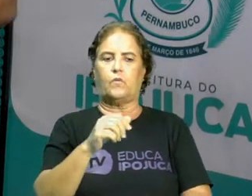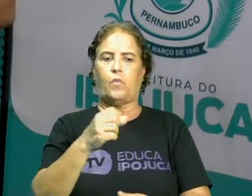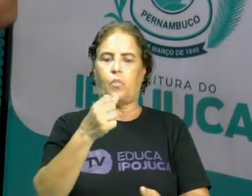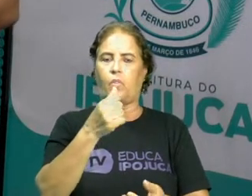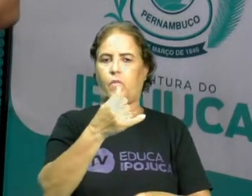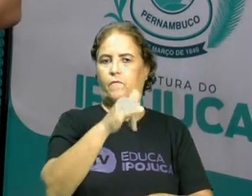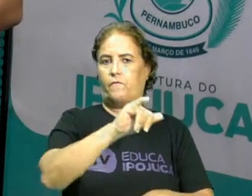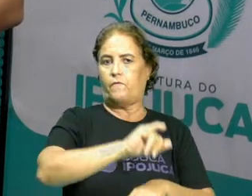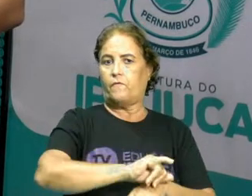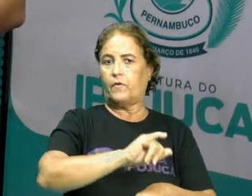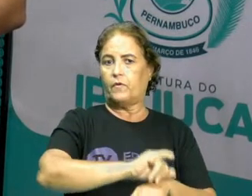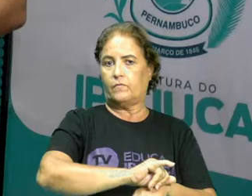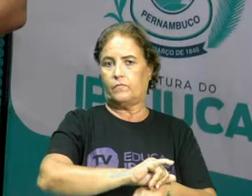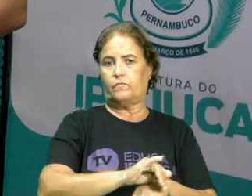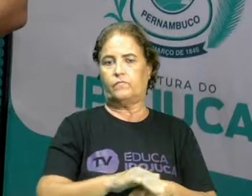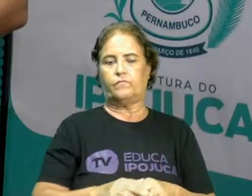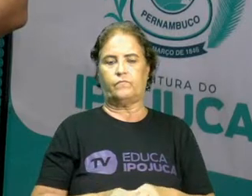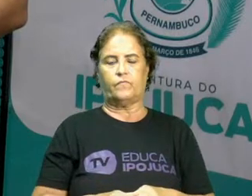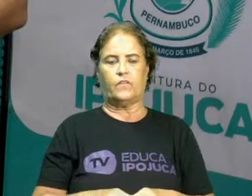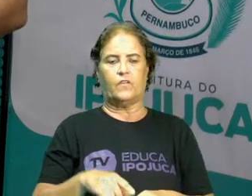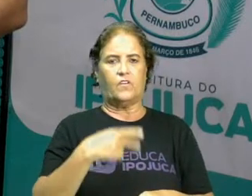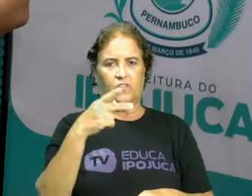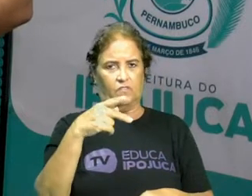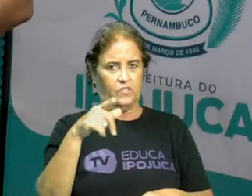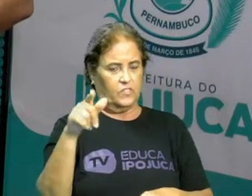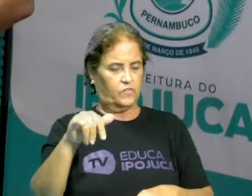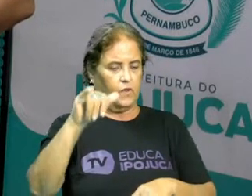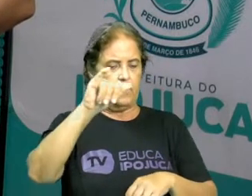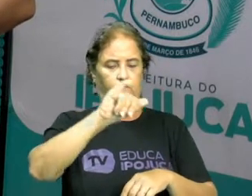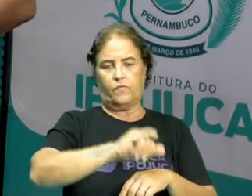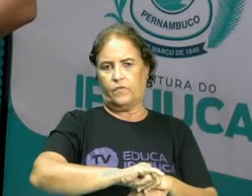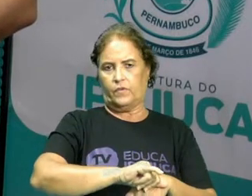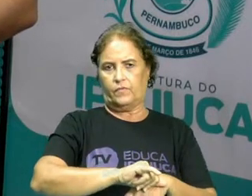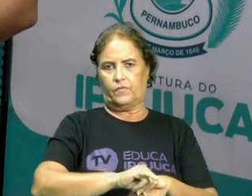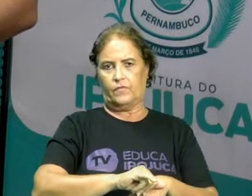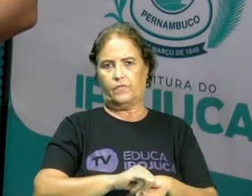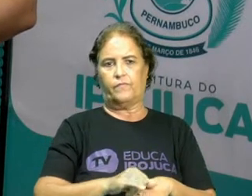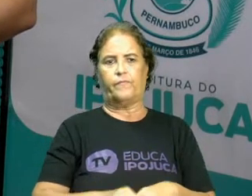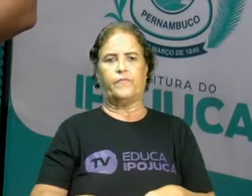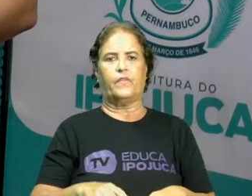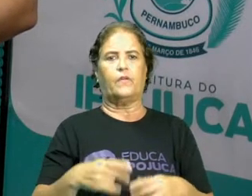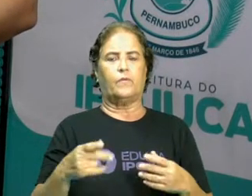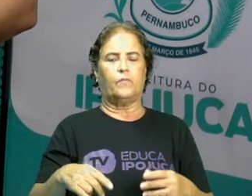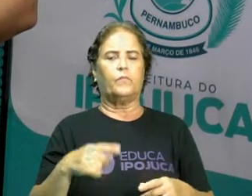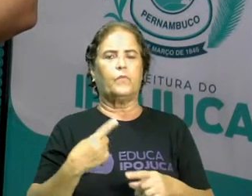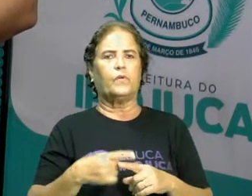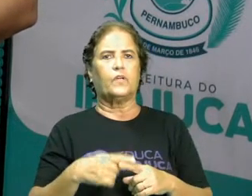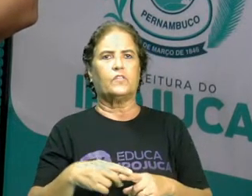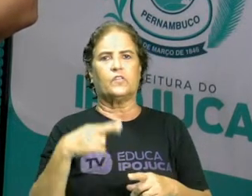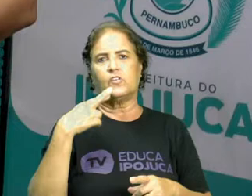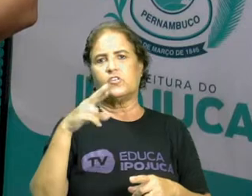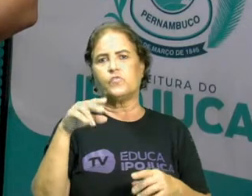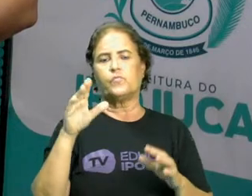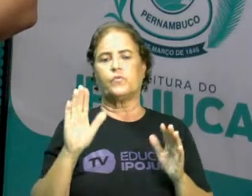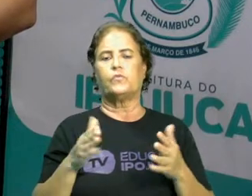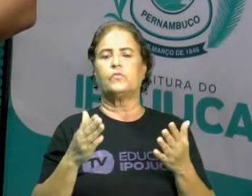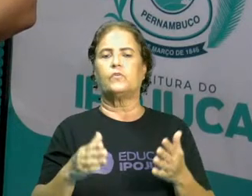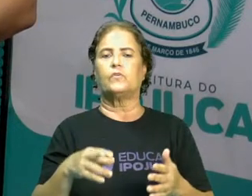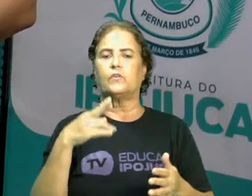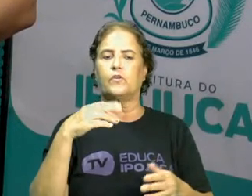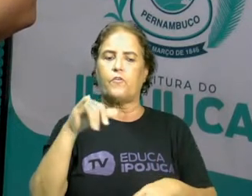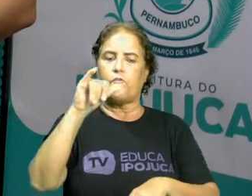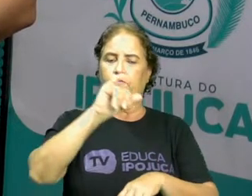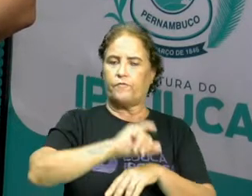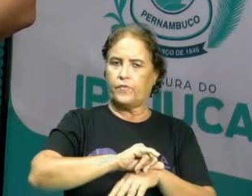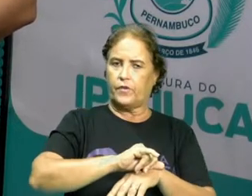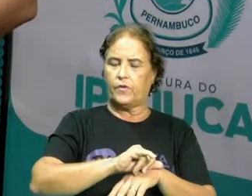Eu acredito que grande de vocês falou ferro. Porque na cabeça da gente, o ferro é mais pesado que o algodão. Mas vocês lembram que